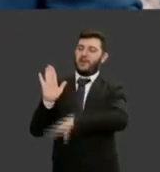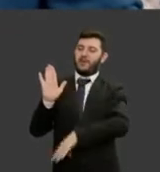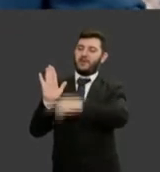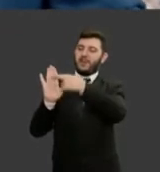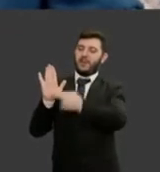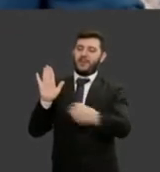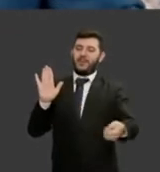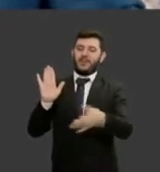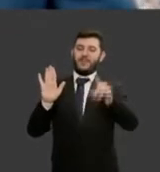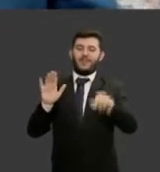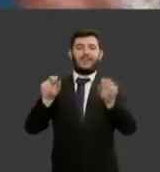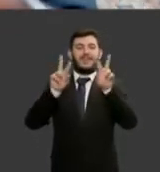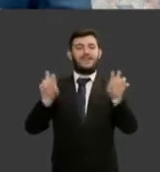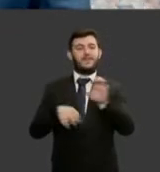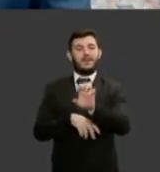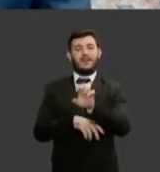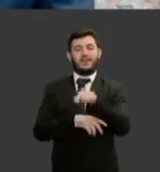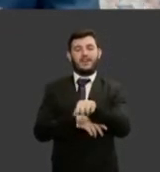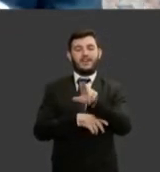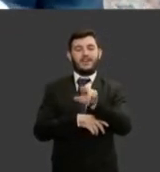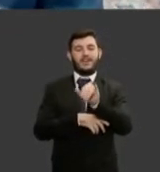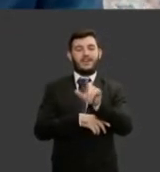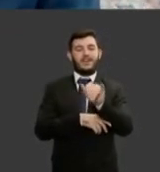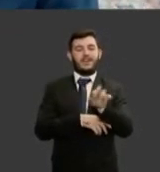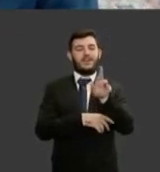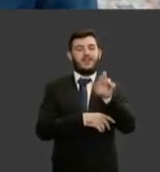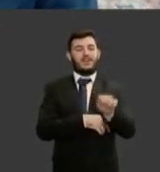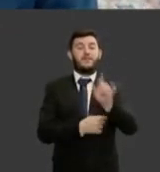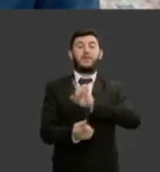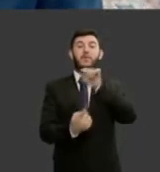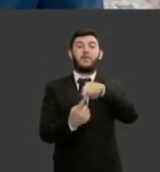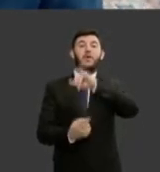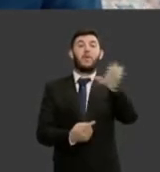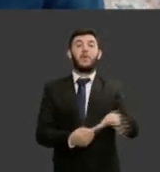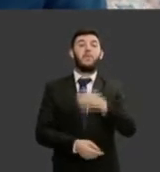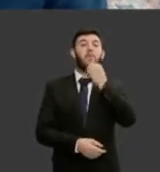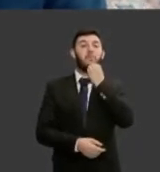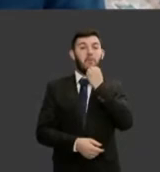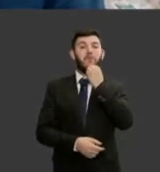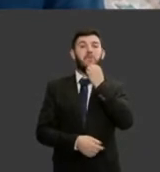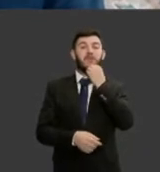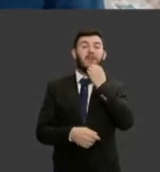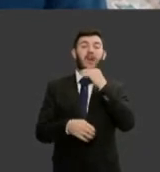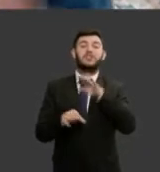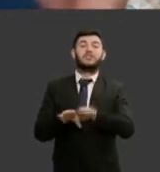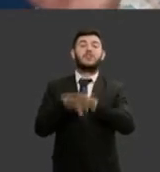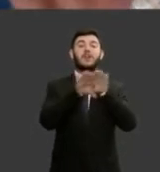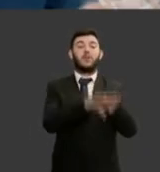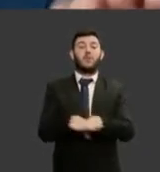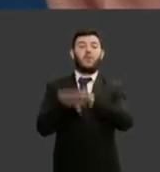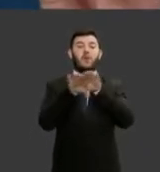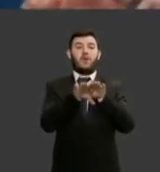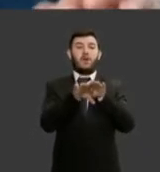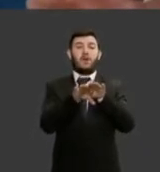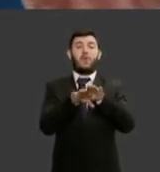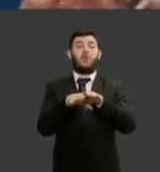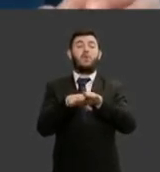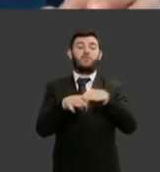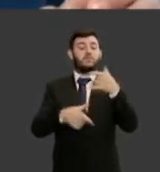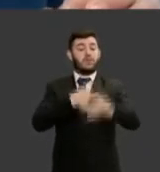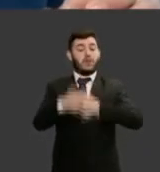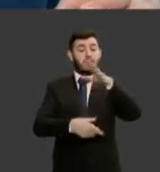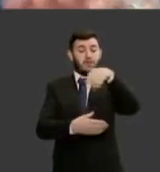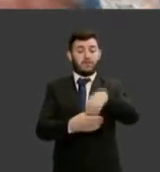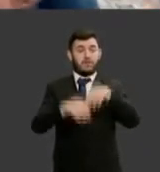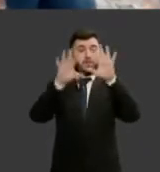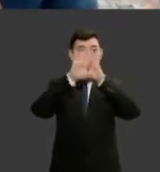para promover o equilíbrio de oportunidade entre homens e mulheres no Superior Tribunal de